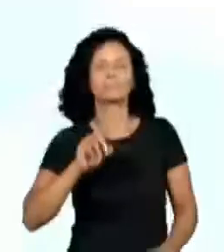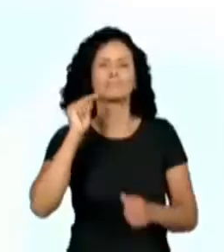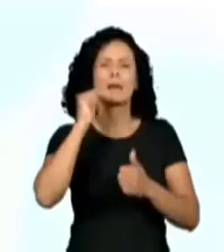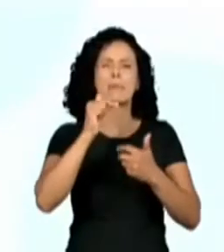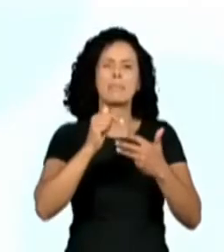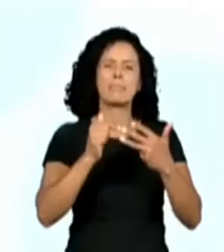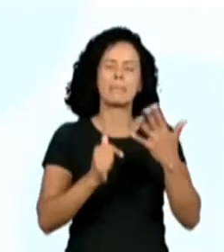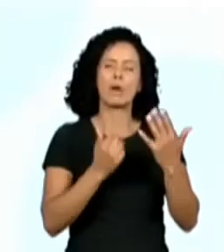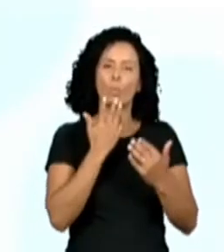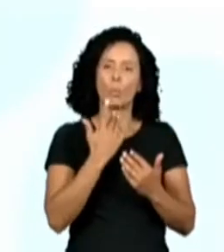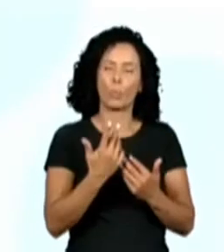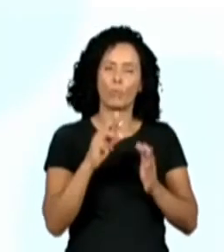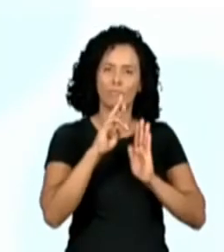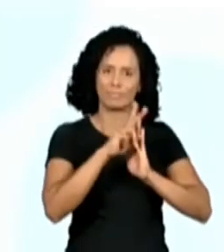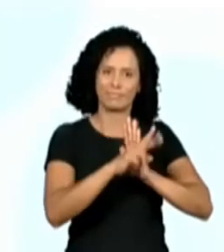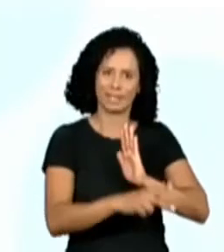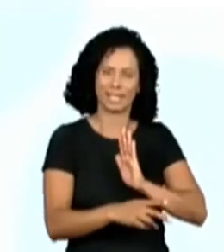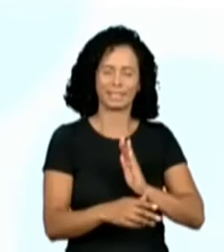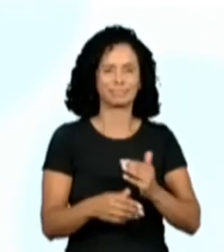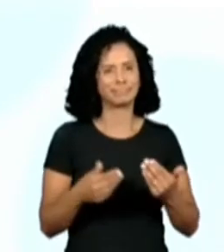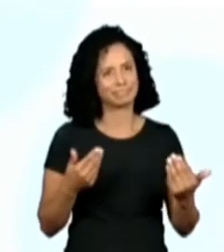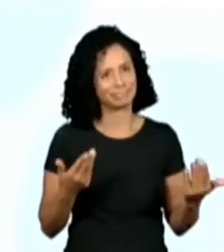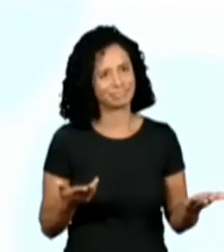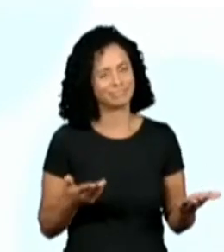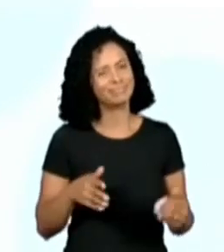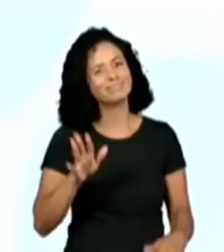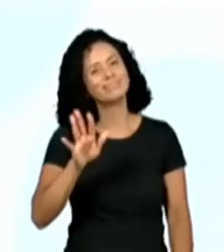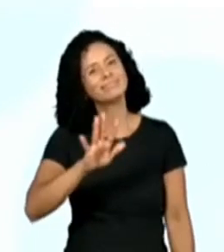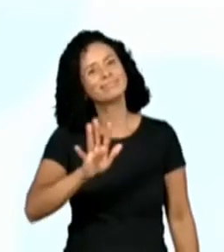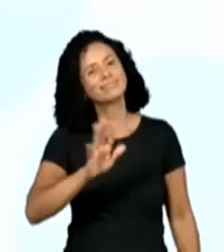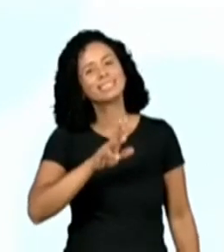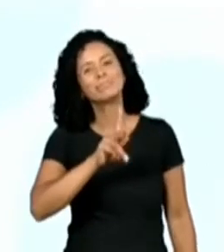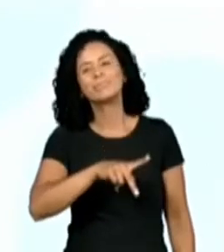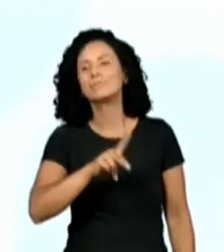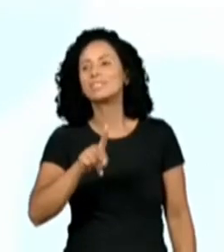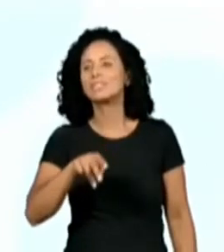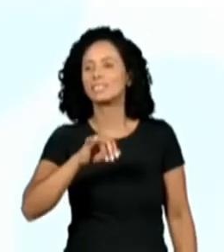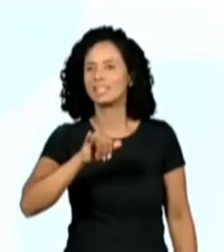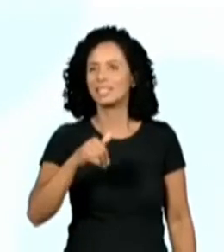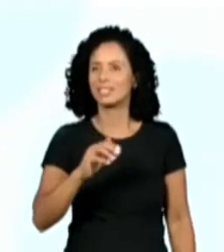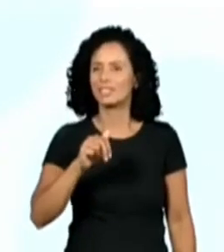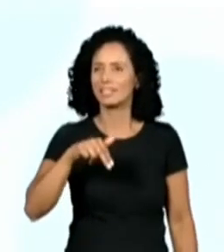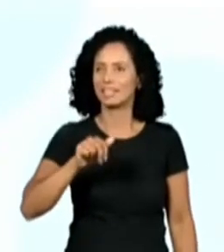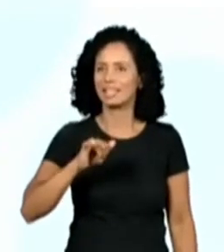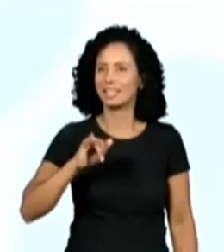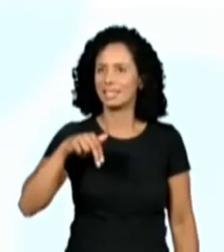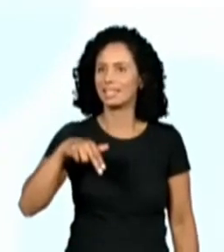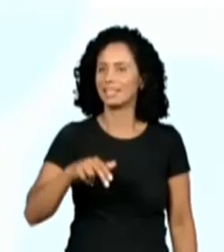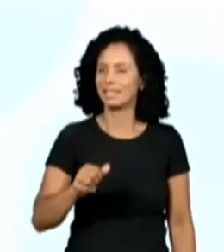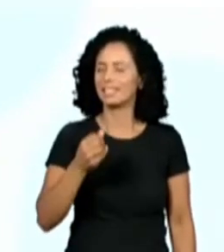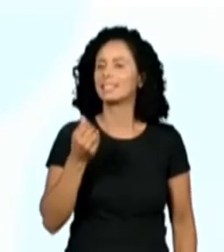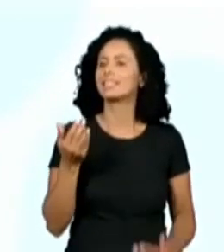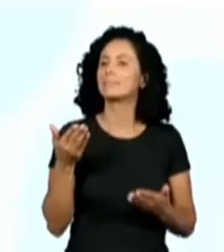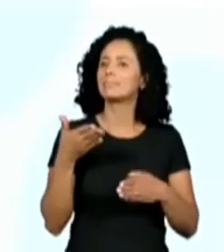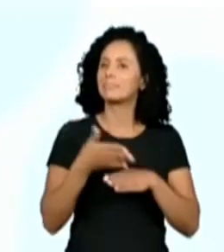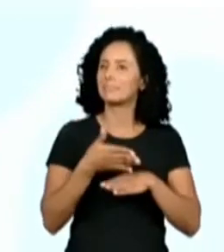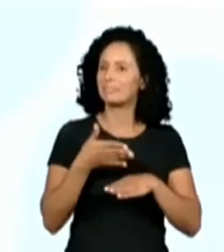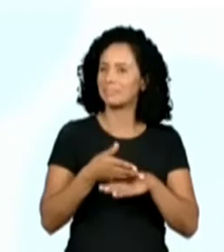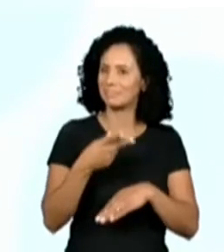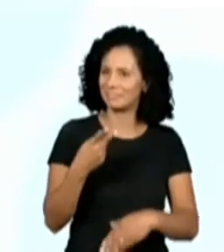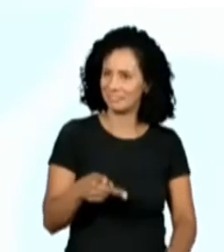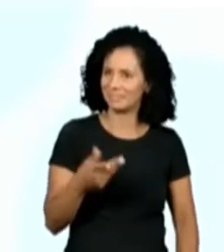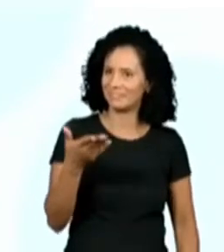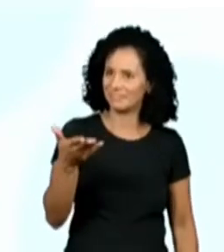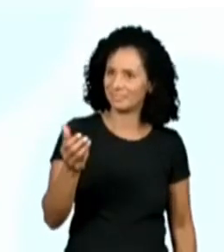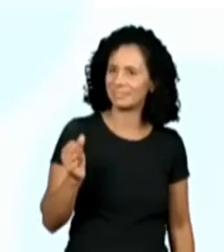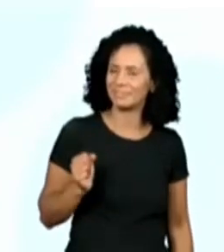here in the chat, many people, oh, so, a pro Janaína está aqui participando com a gente, a pro Gisele também mandando para a gente, Number one,